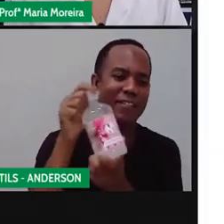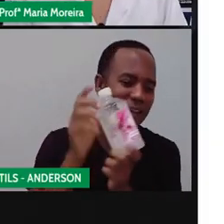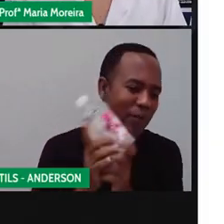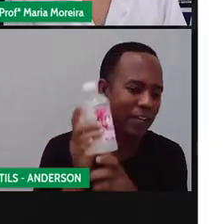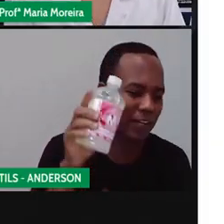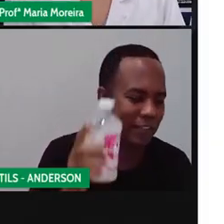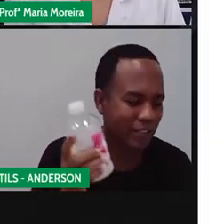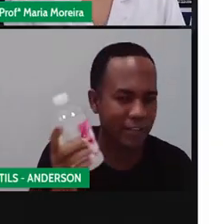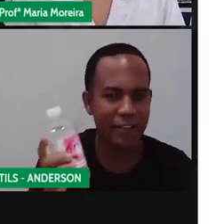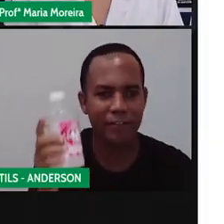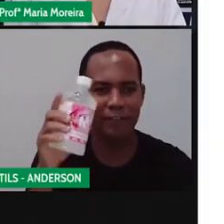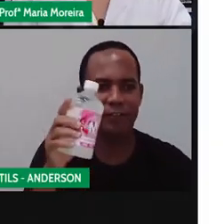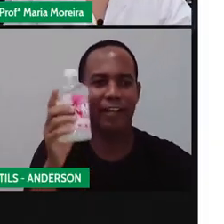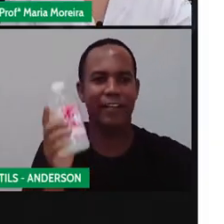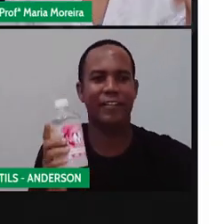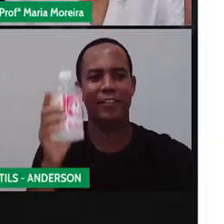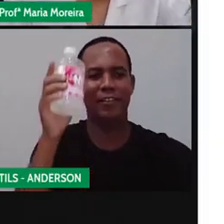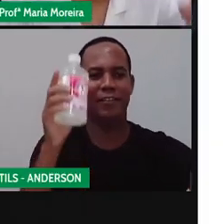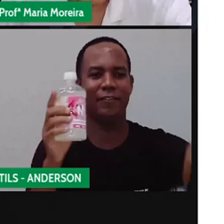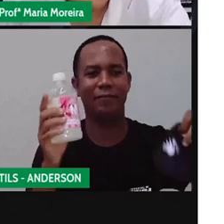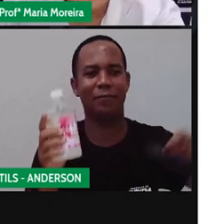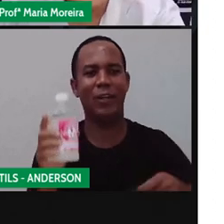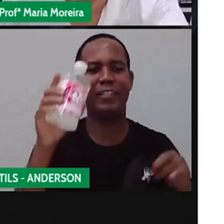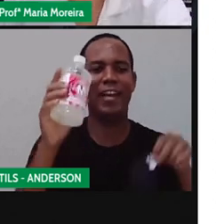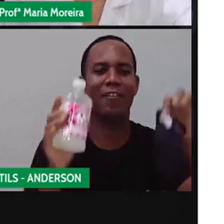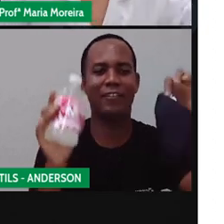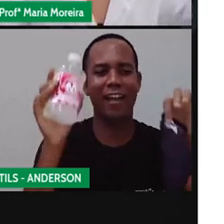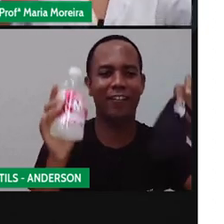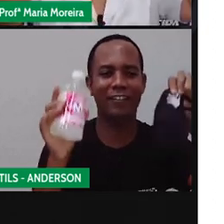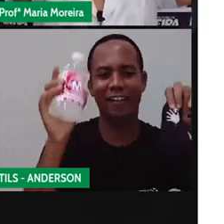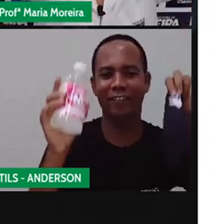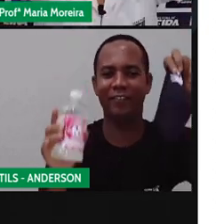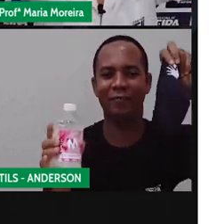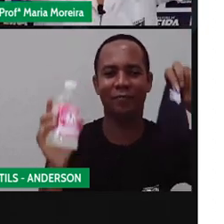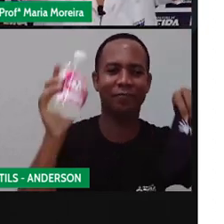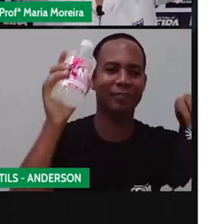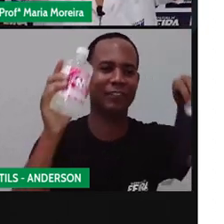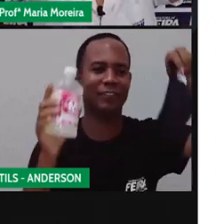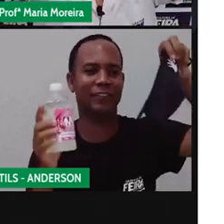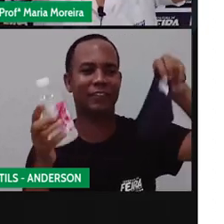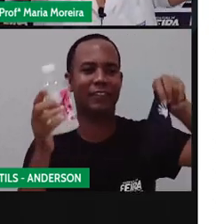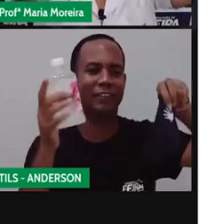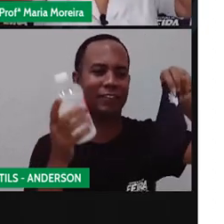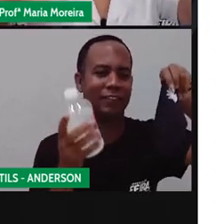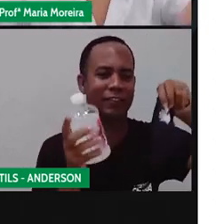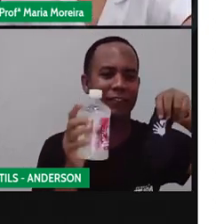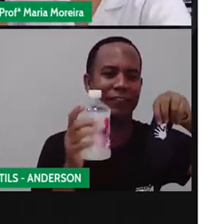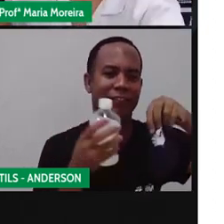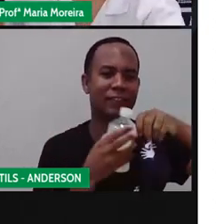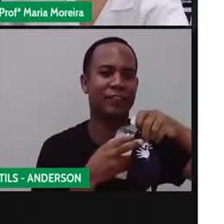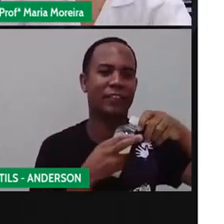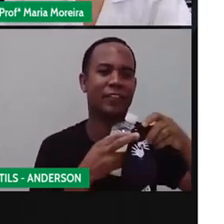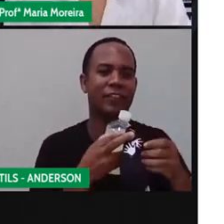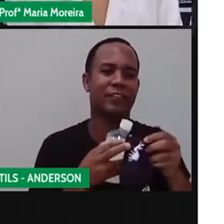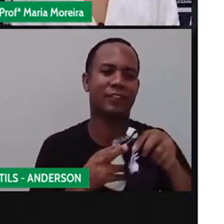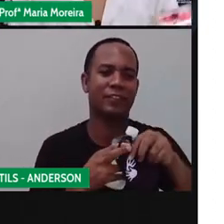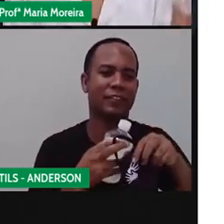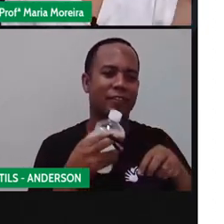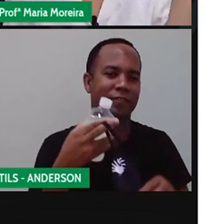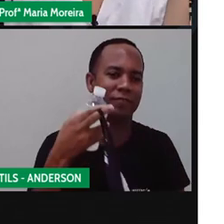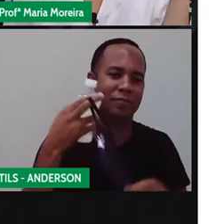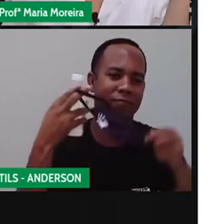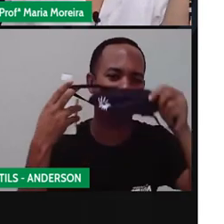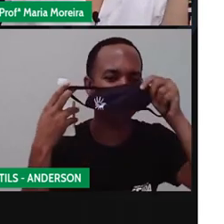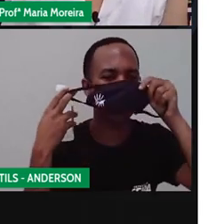sabem, não? Ah, o Anderson tá com pressa, mas vai ter... Lava em o quê? Lava a mão. a mão. Usa o quê? Álcool em